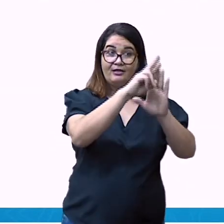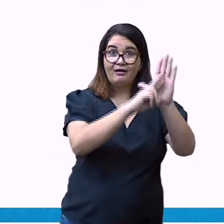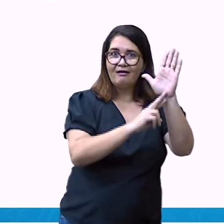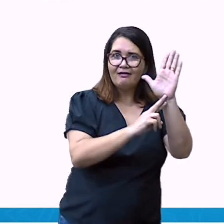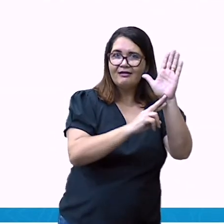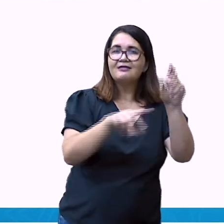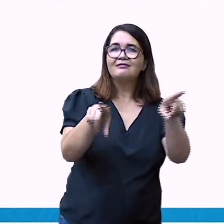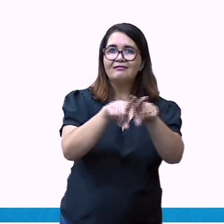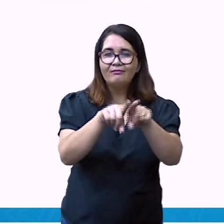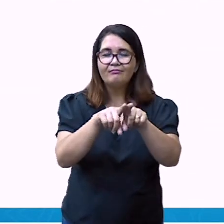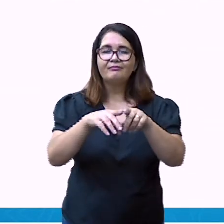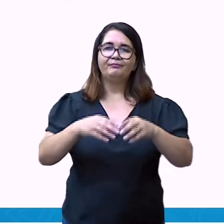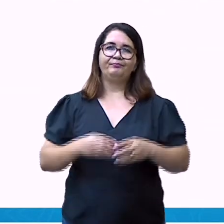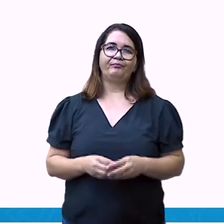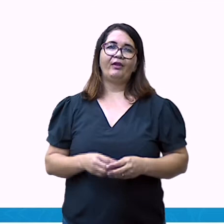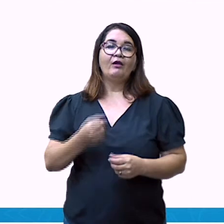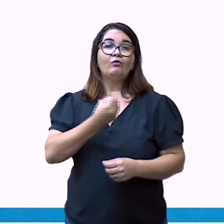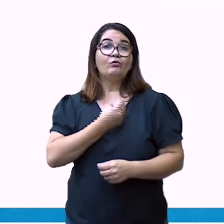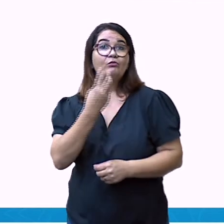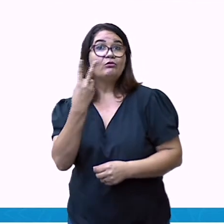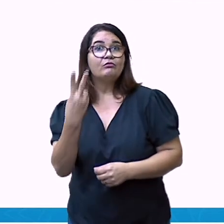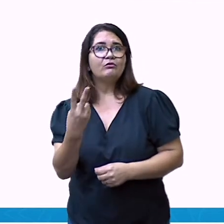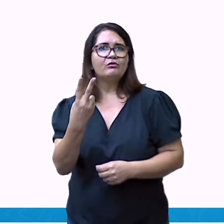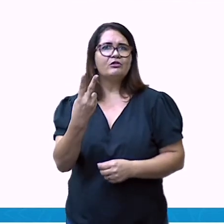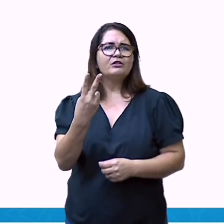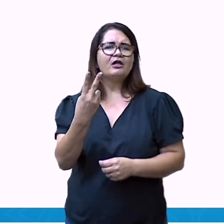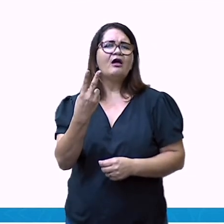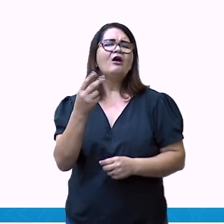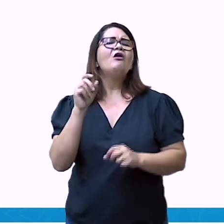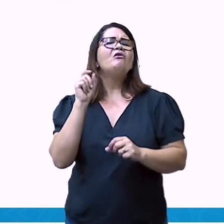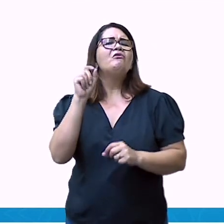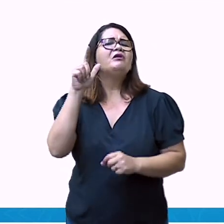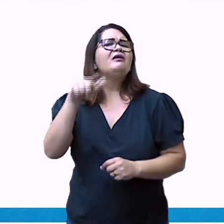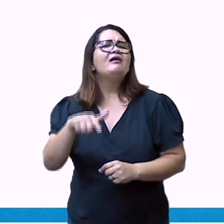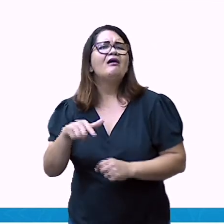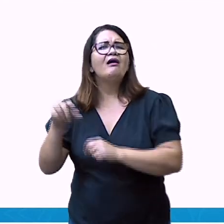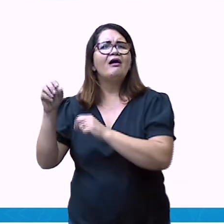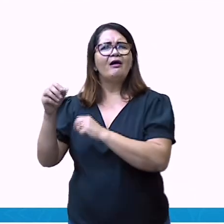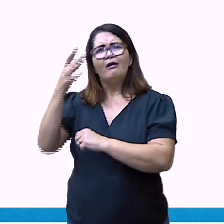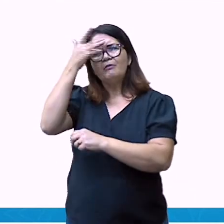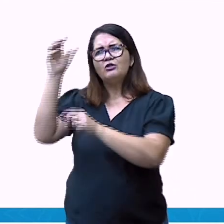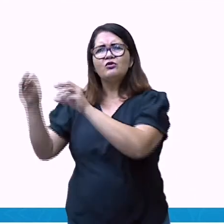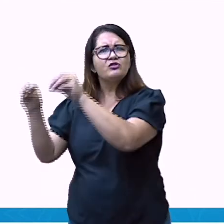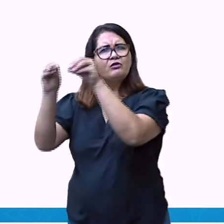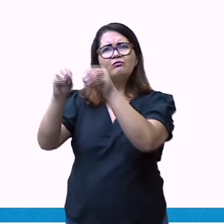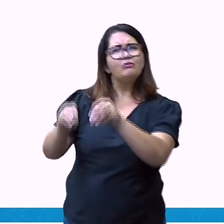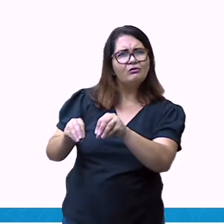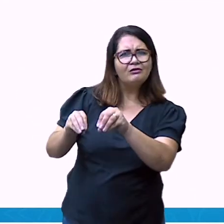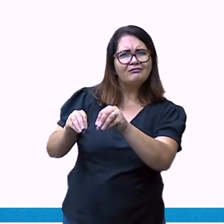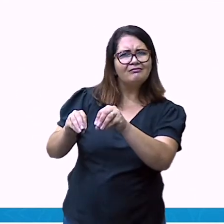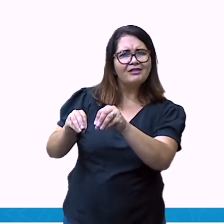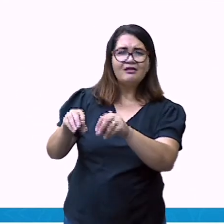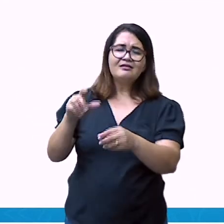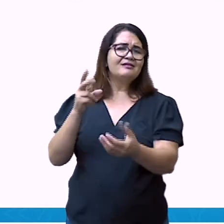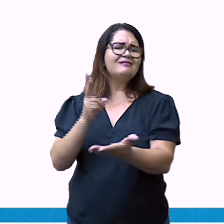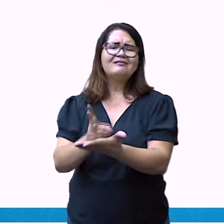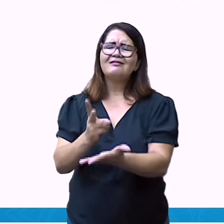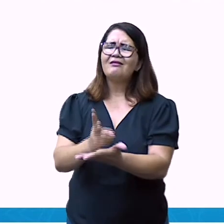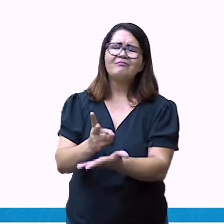Pergunta de número 2, o que são nômades? Nômades são as pessoas que mudam